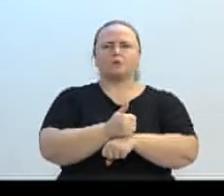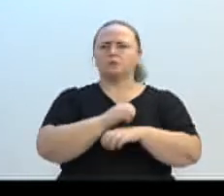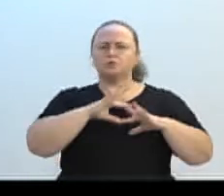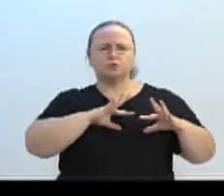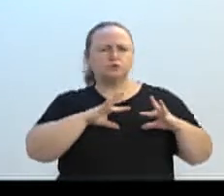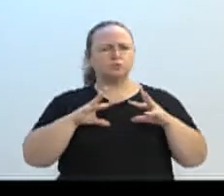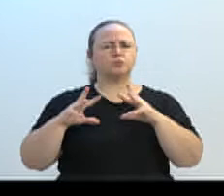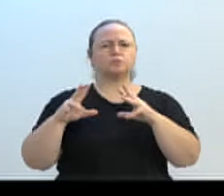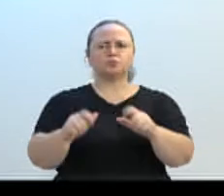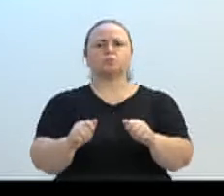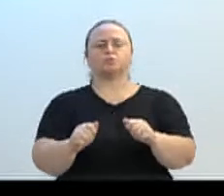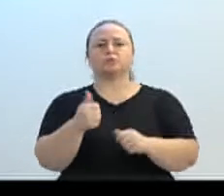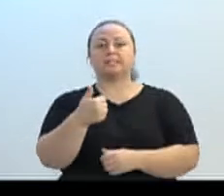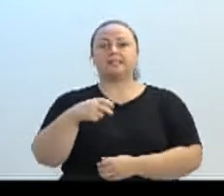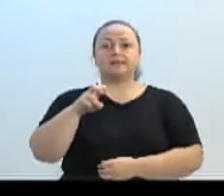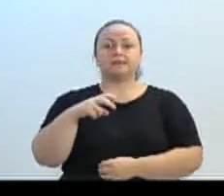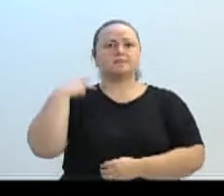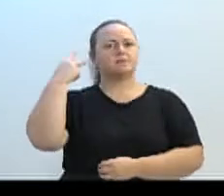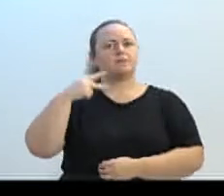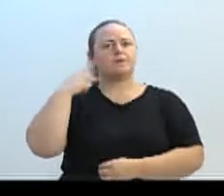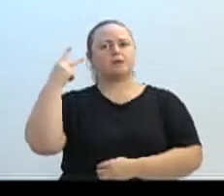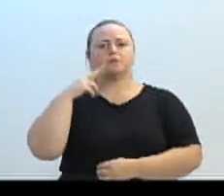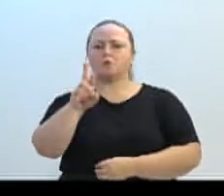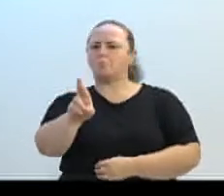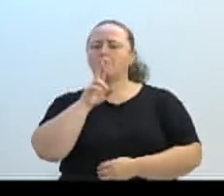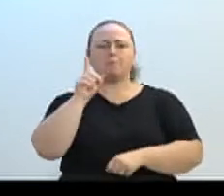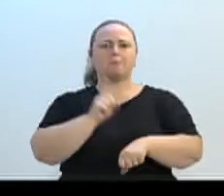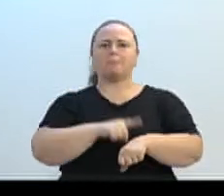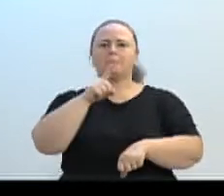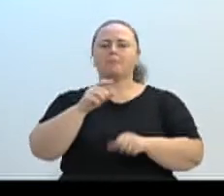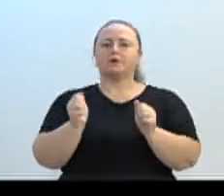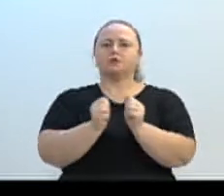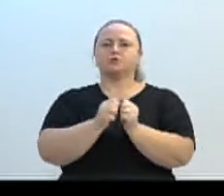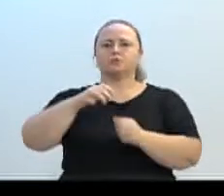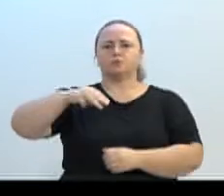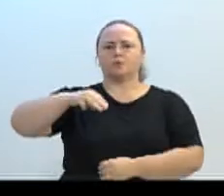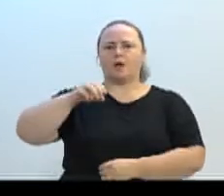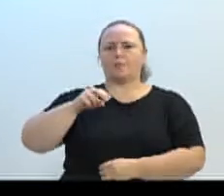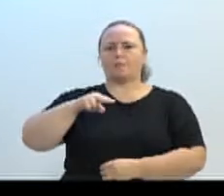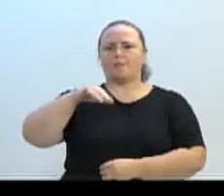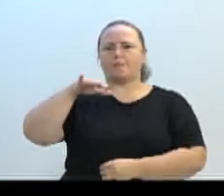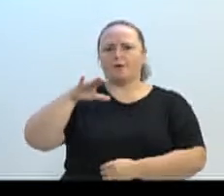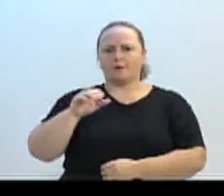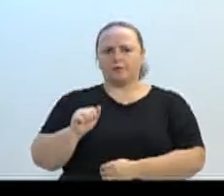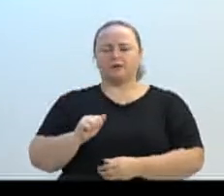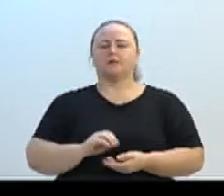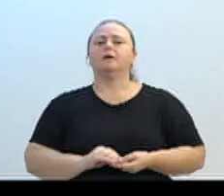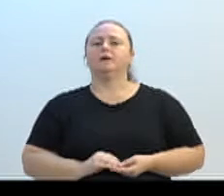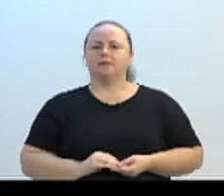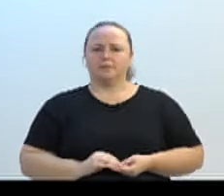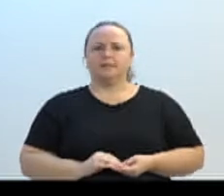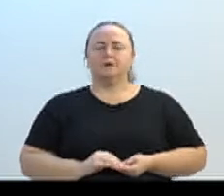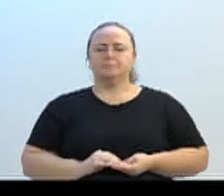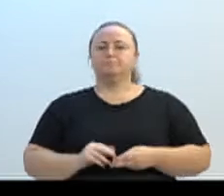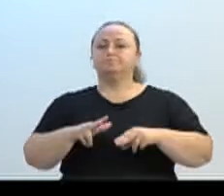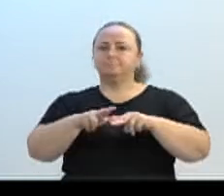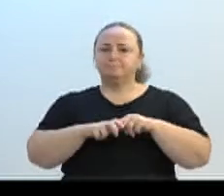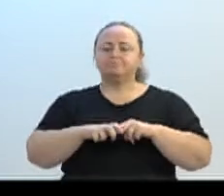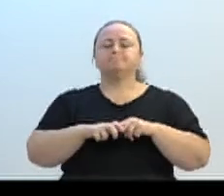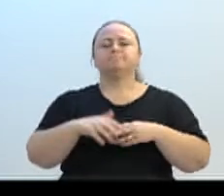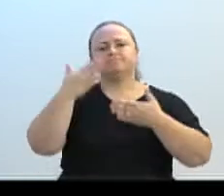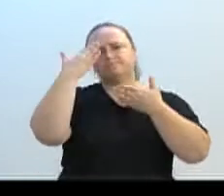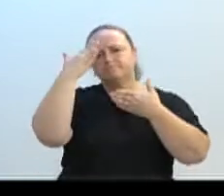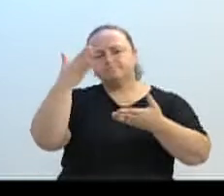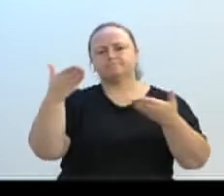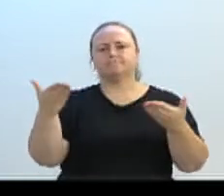e dava o retorno imediato juntamente com a Mônica. Quero agradecer ao índio pelo pedido que fez, então, o senador Dalírio Becker, agradecer ao